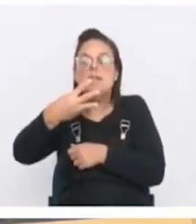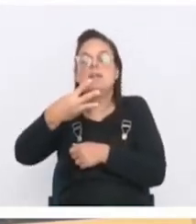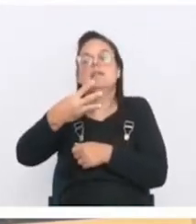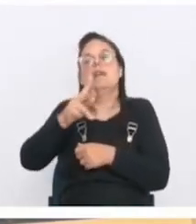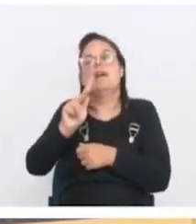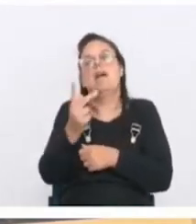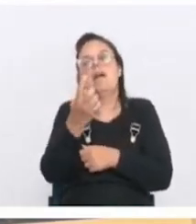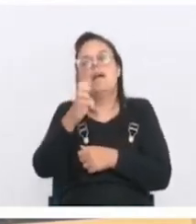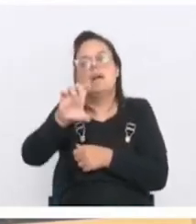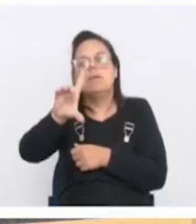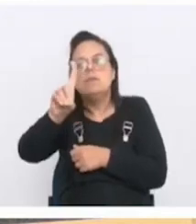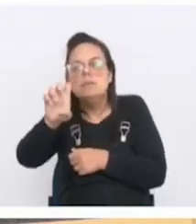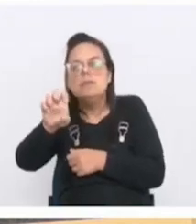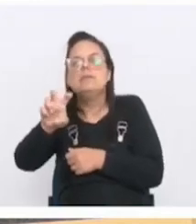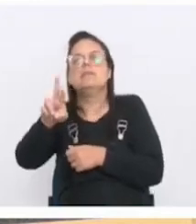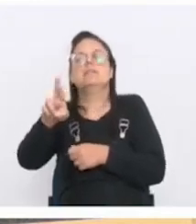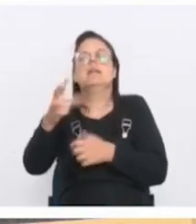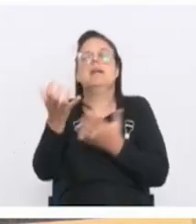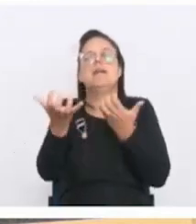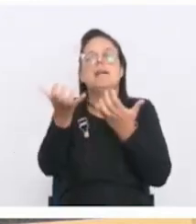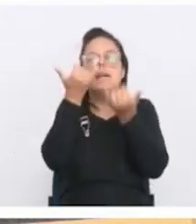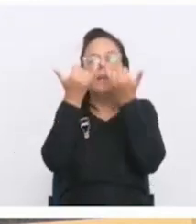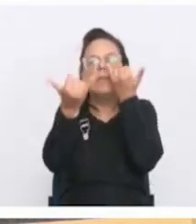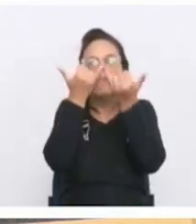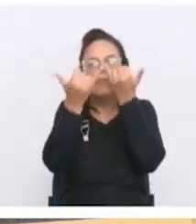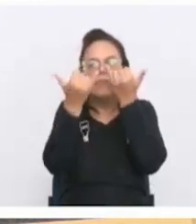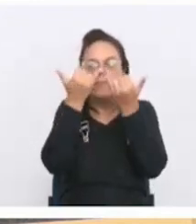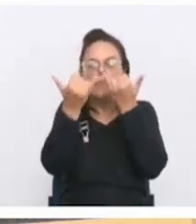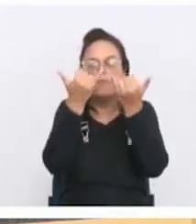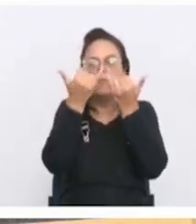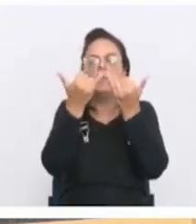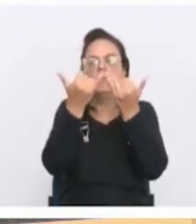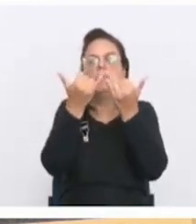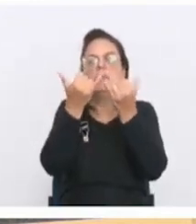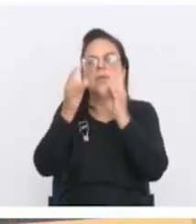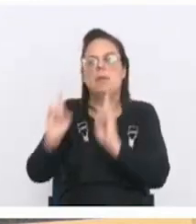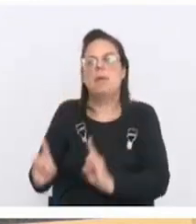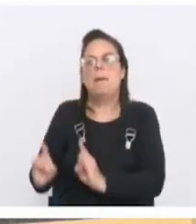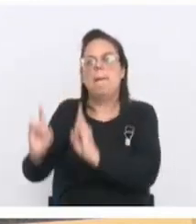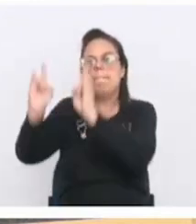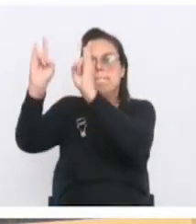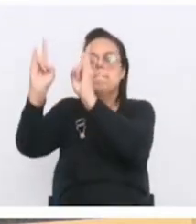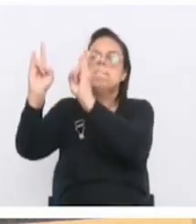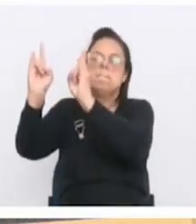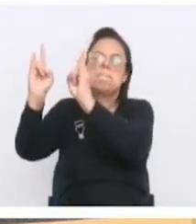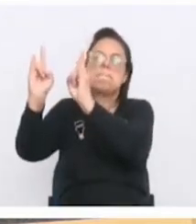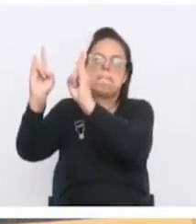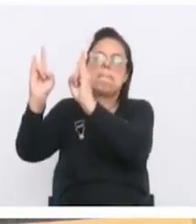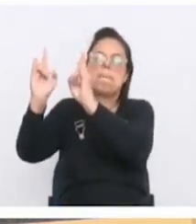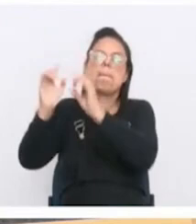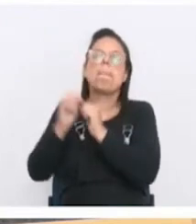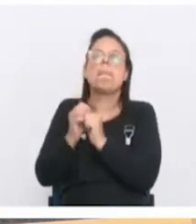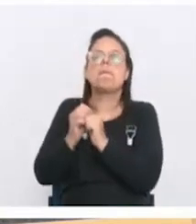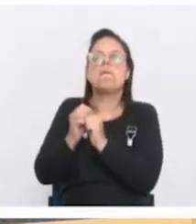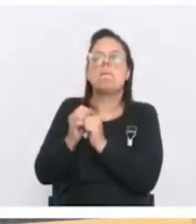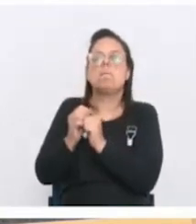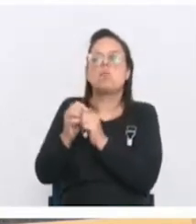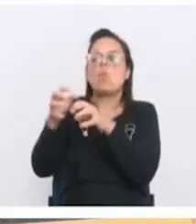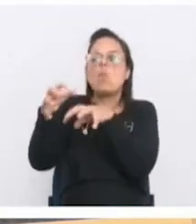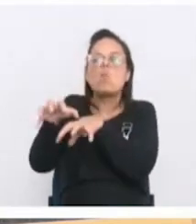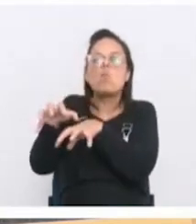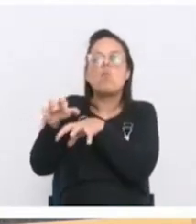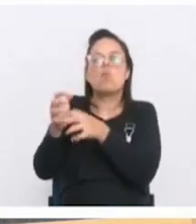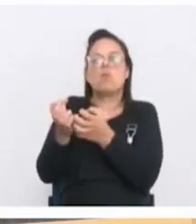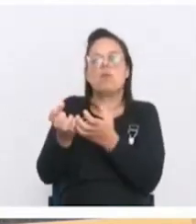Hélder Pereira, requer informações ao Executivo sobre a existência de prédios e terrenos vazios da União no município de Paulina para o